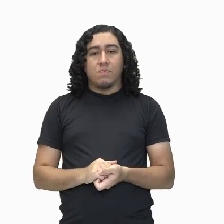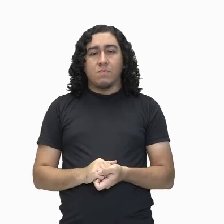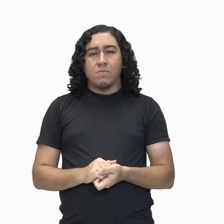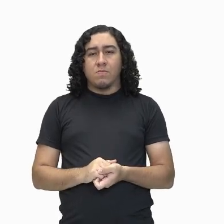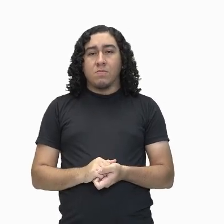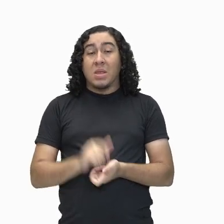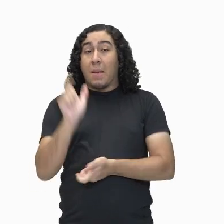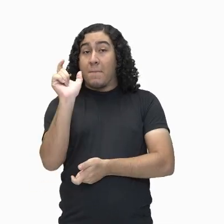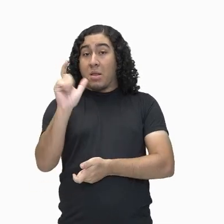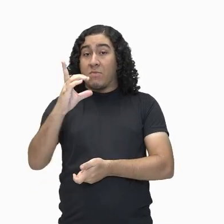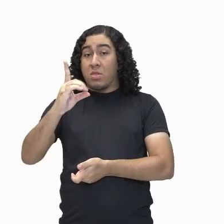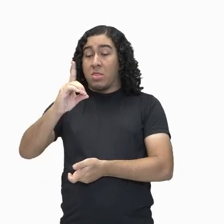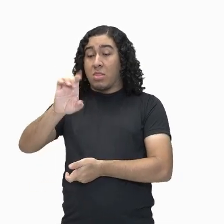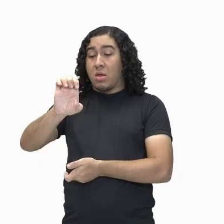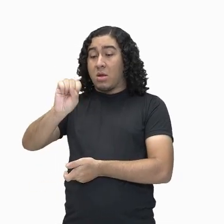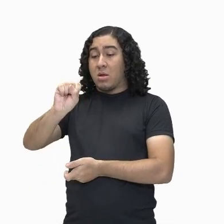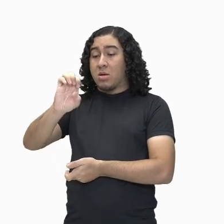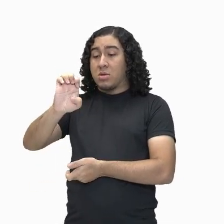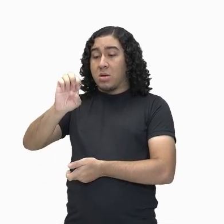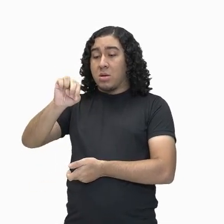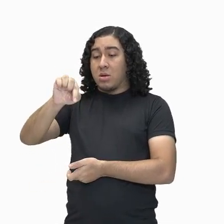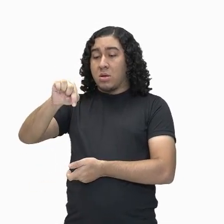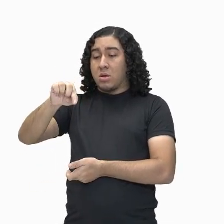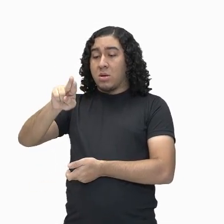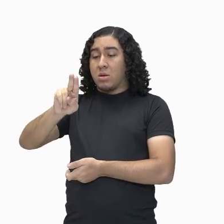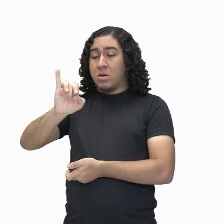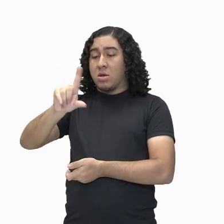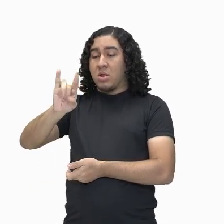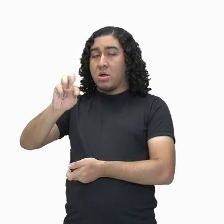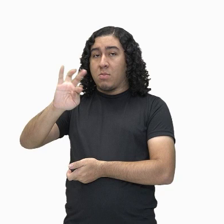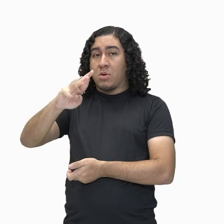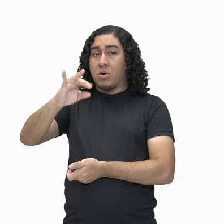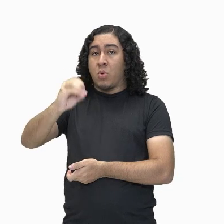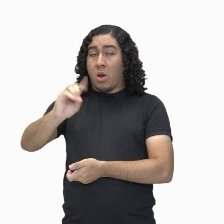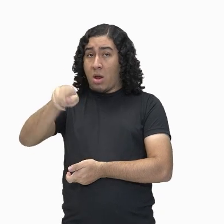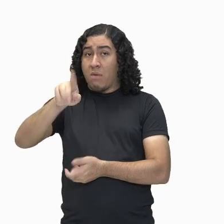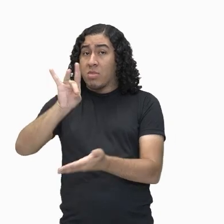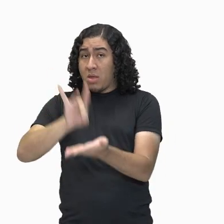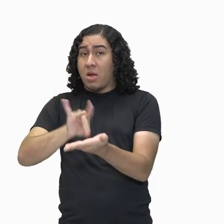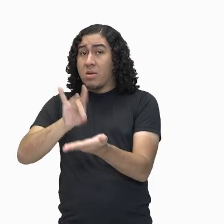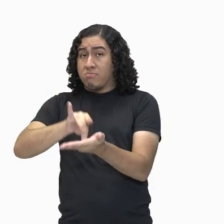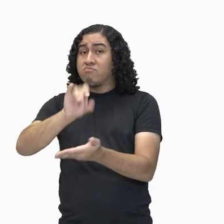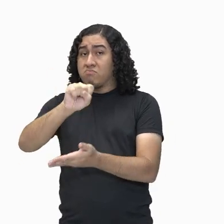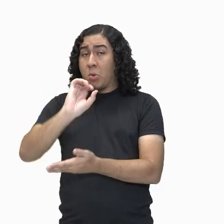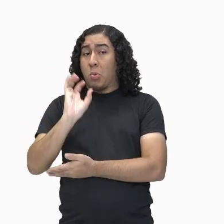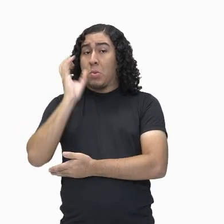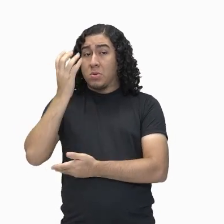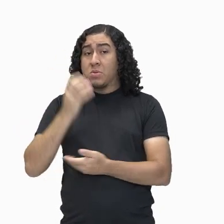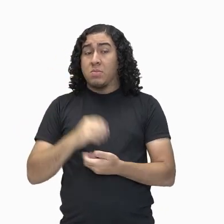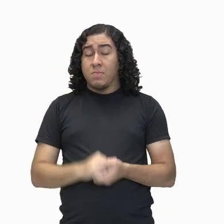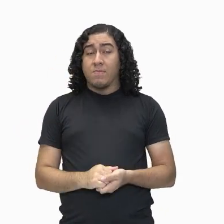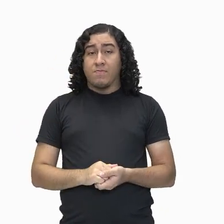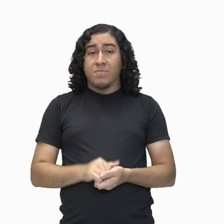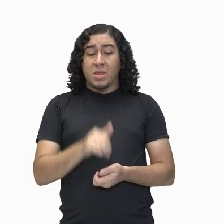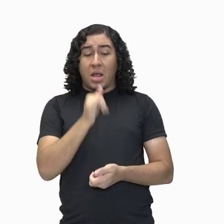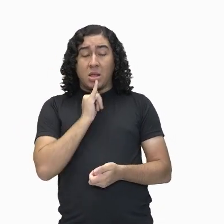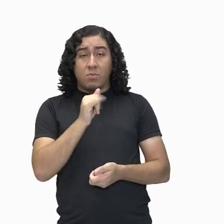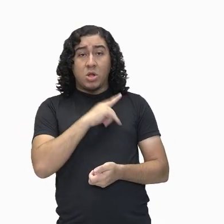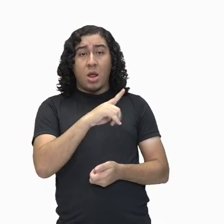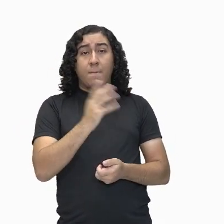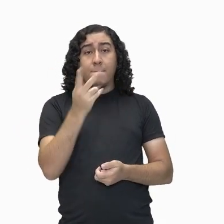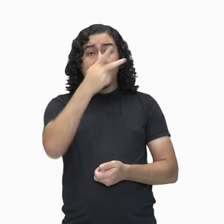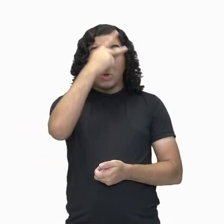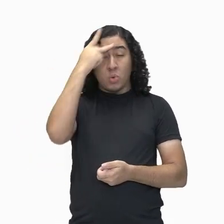desequilíbrio, anotem, porque realmente é um desequilíbrio muito grande. Como uma pessoa, um grupo de